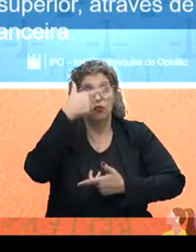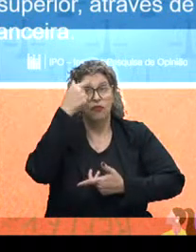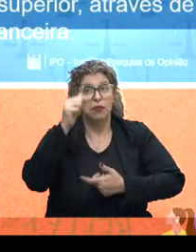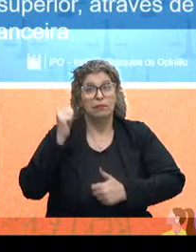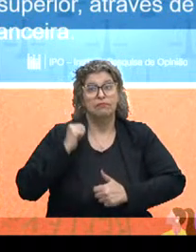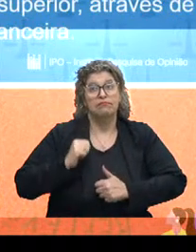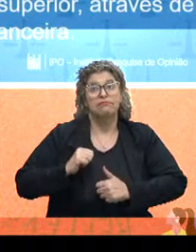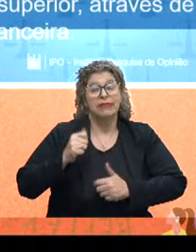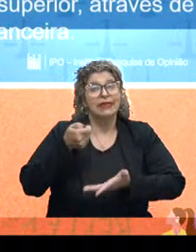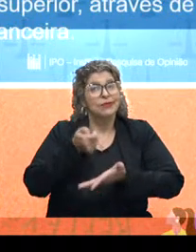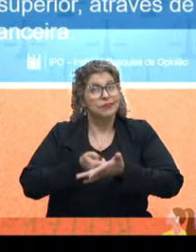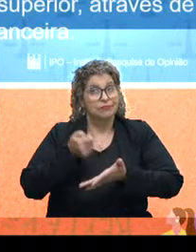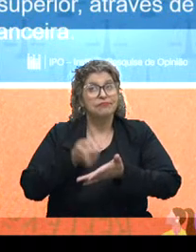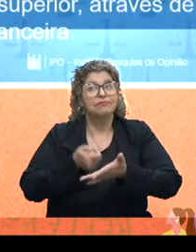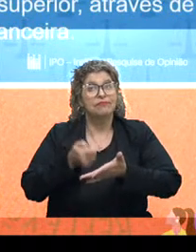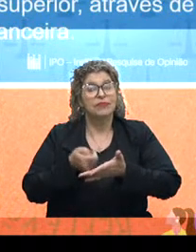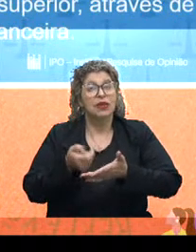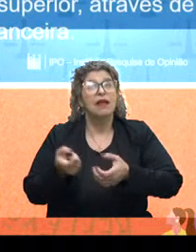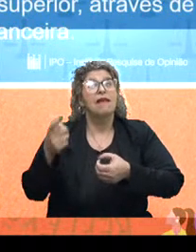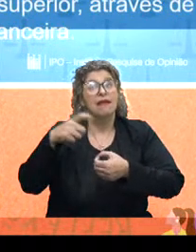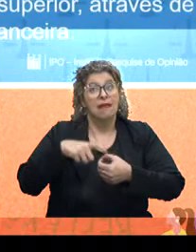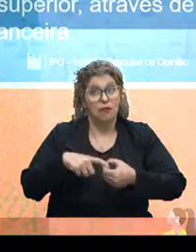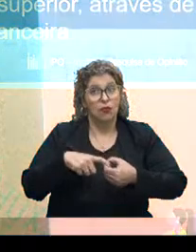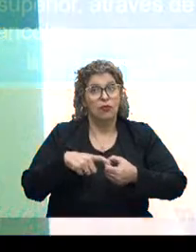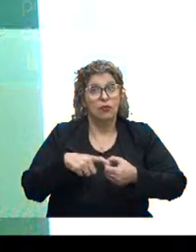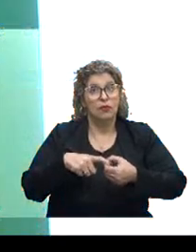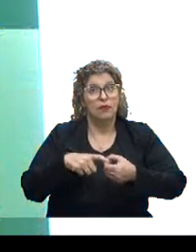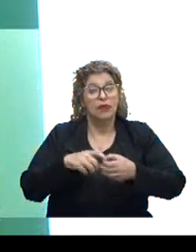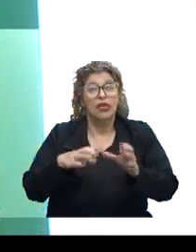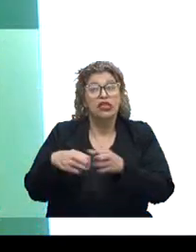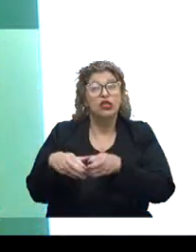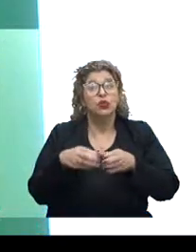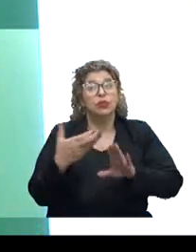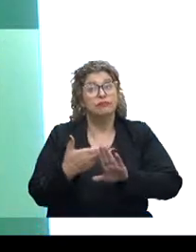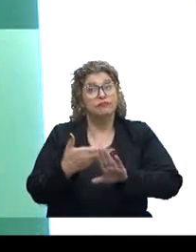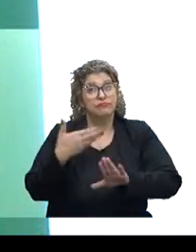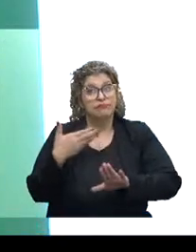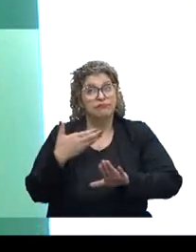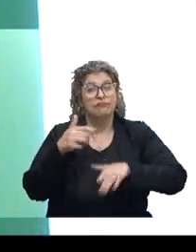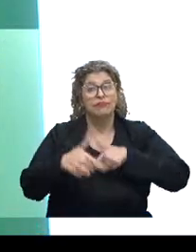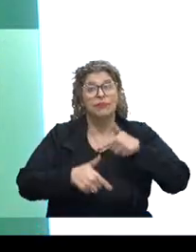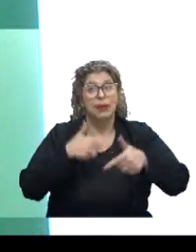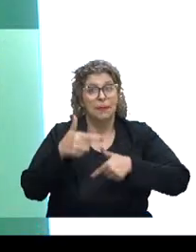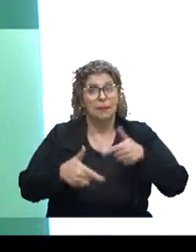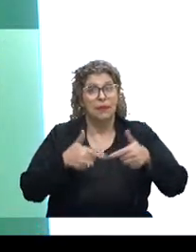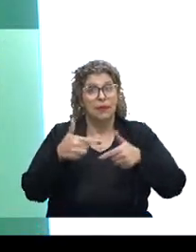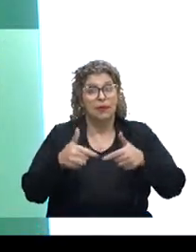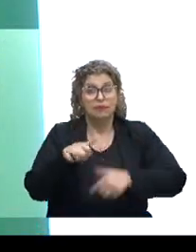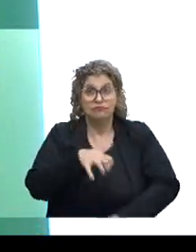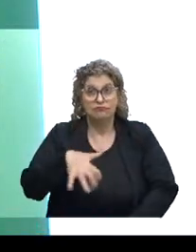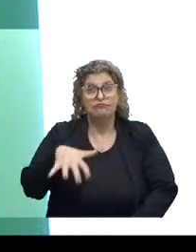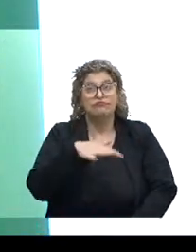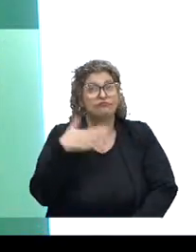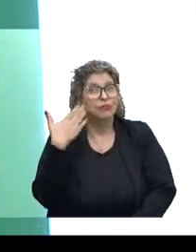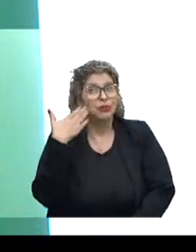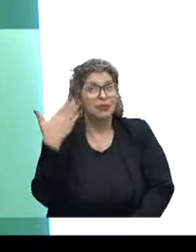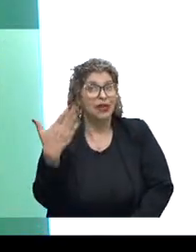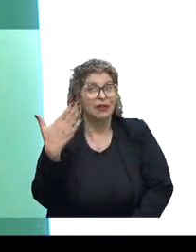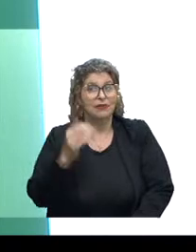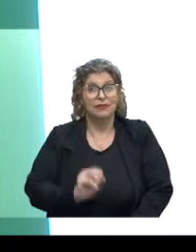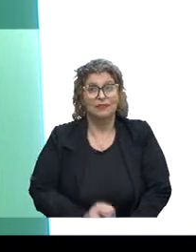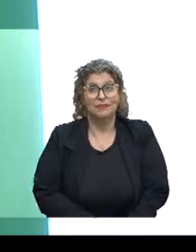bolsas, para tentar recolocar essa massa que teve que se afastar do mercado de trabalho. De forma mais geral, era isso. Muito obrigada.